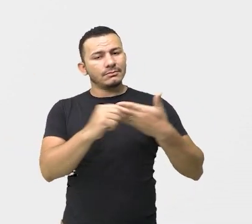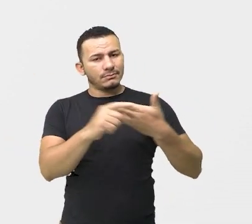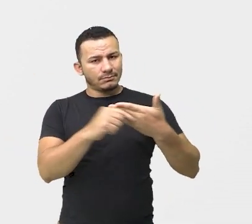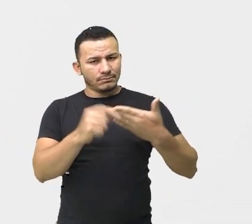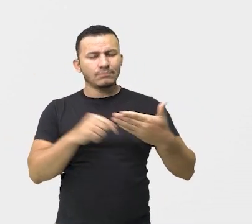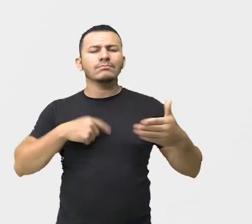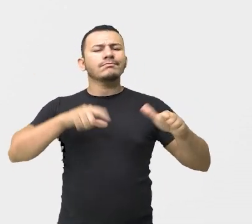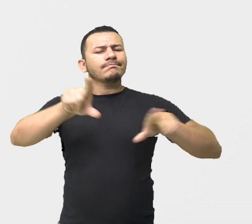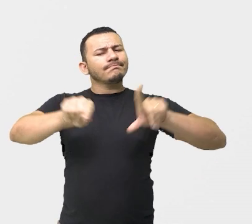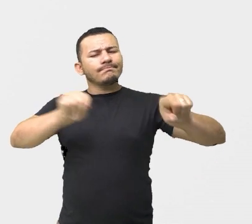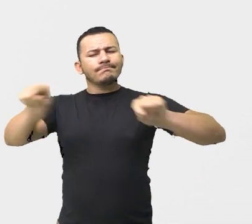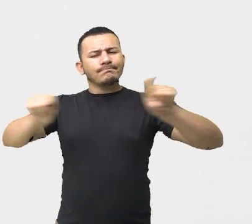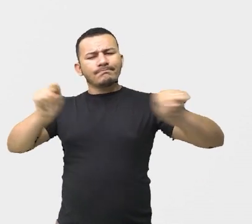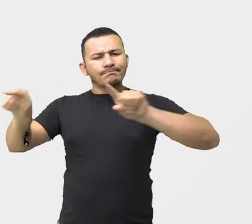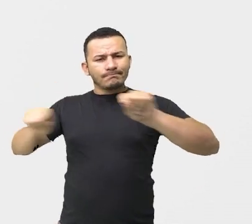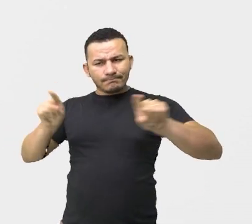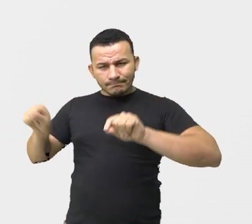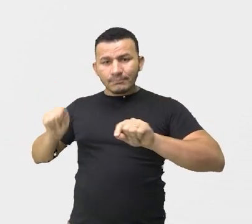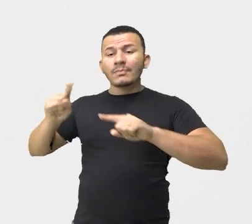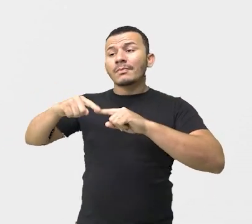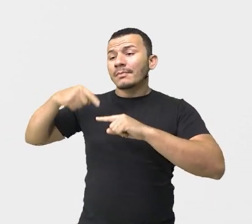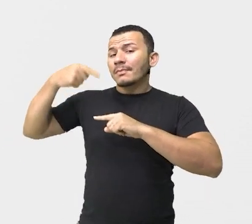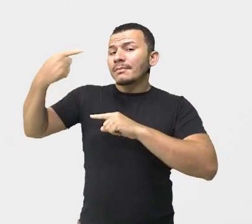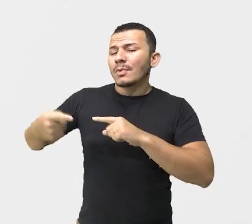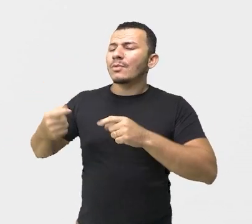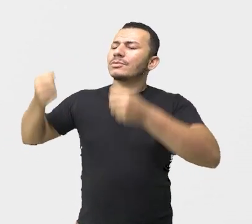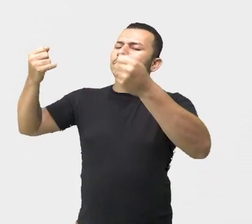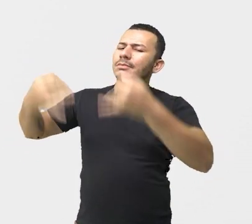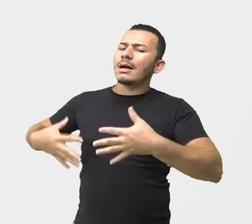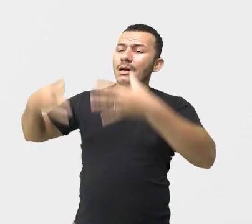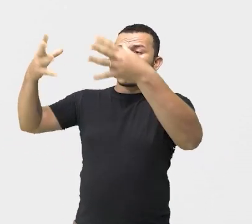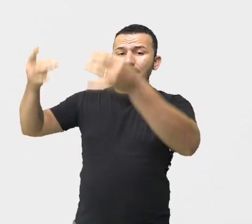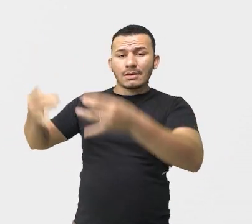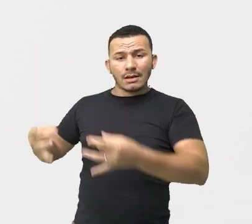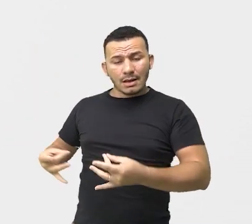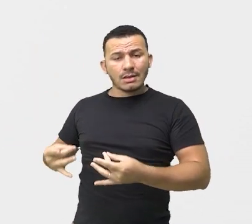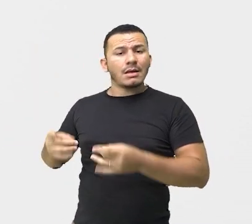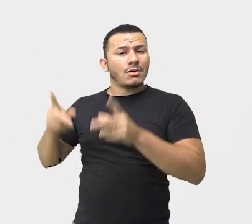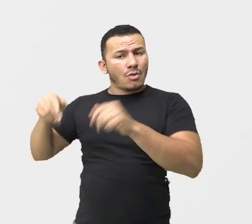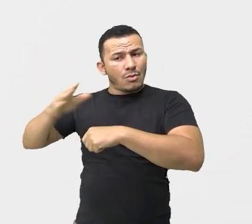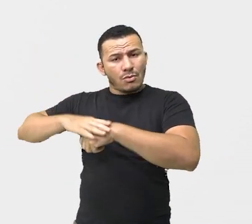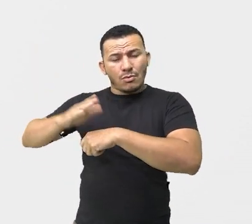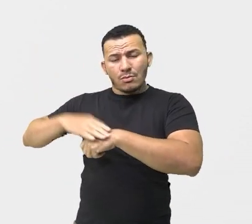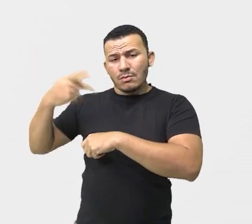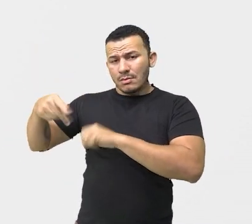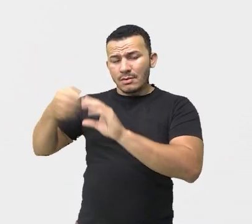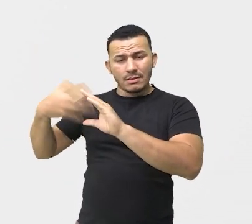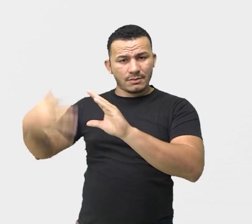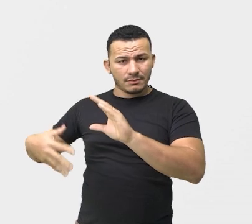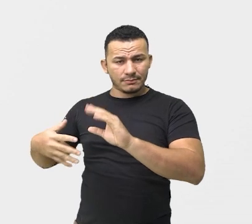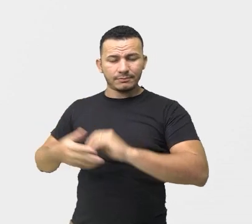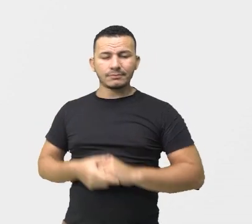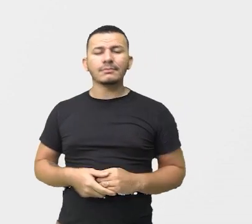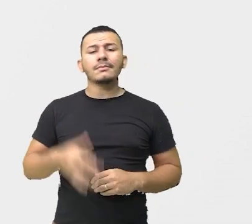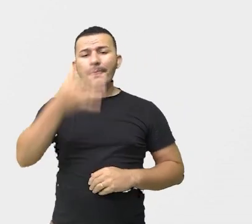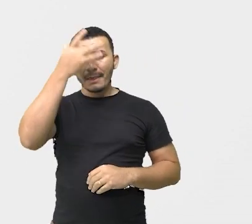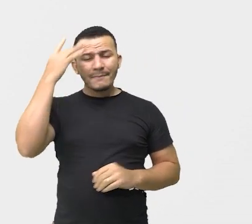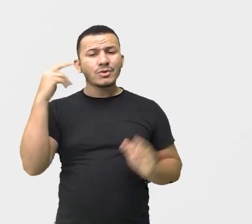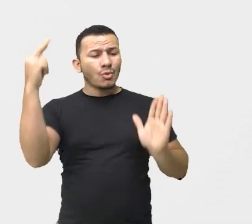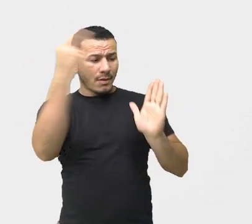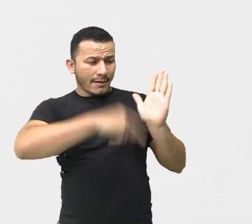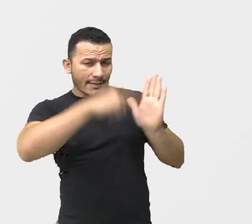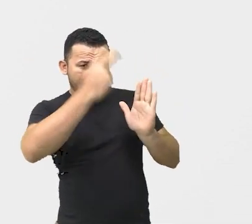capta as impressões e as descreve. Ele vai descrever de acordo com as impressões dele, certo? Quem lê ou